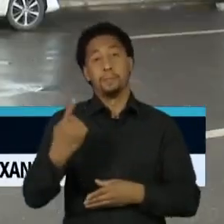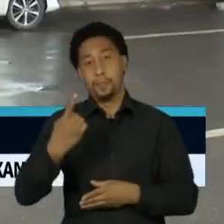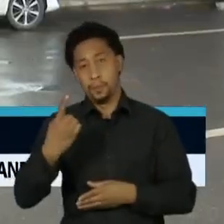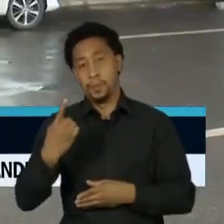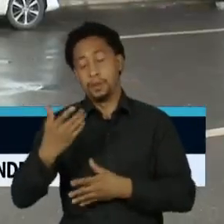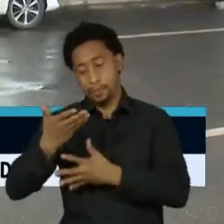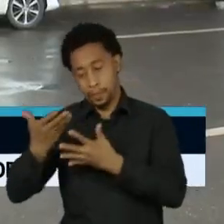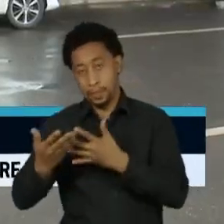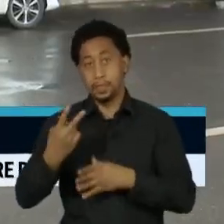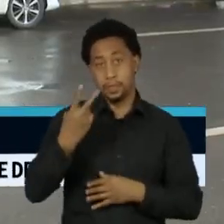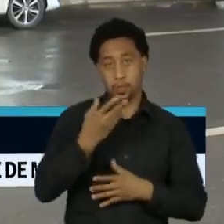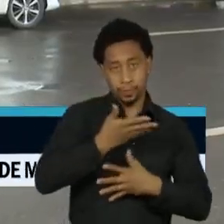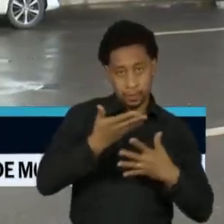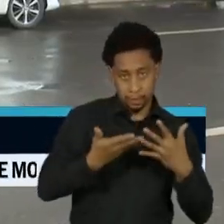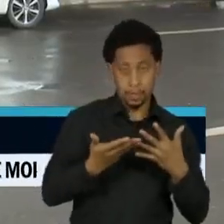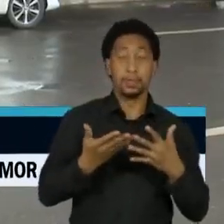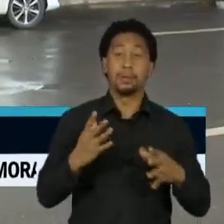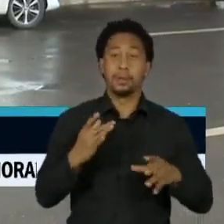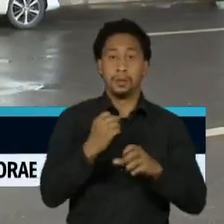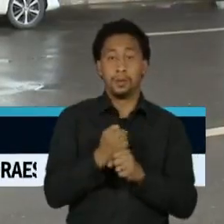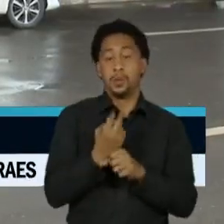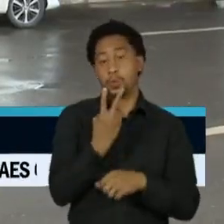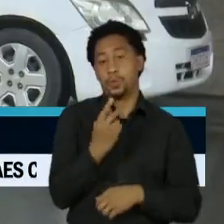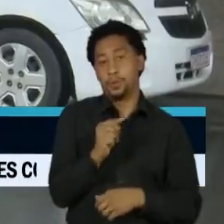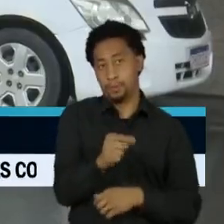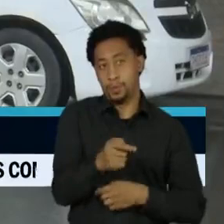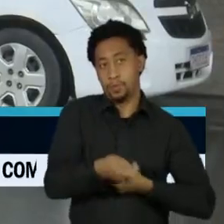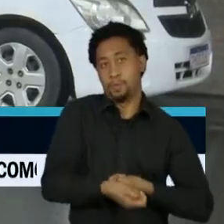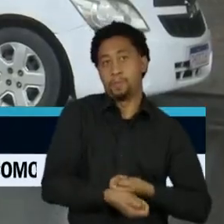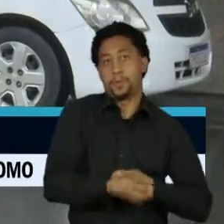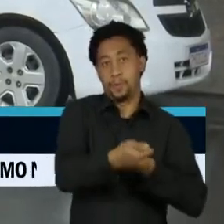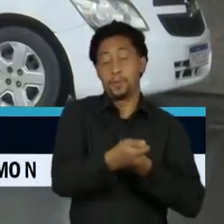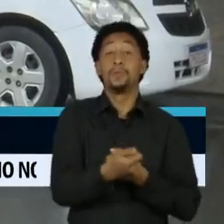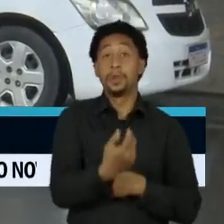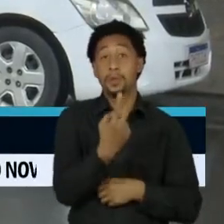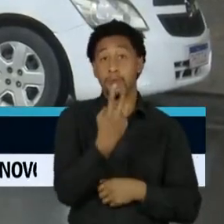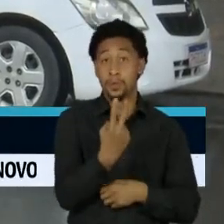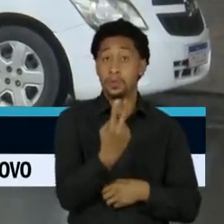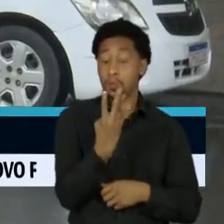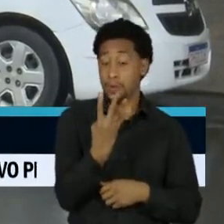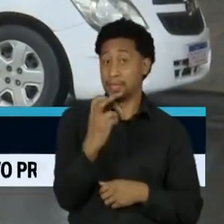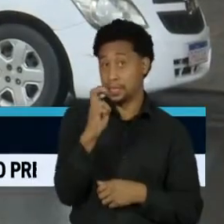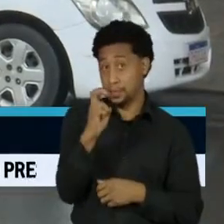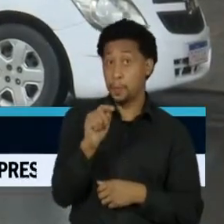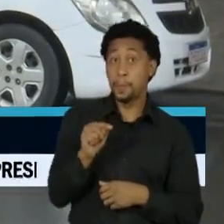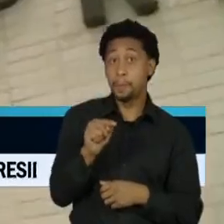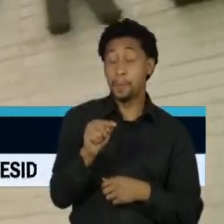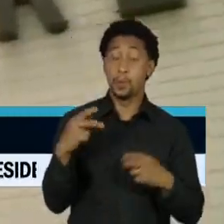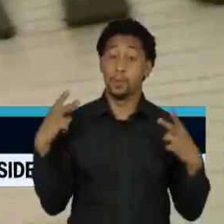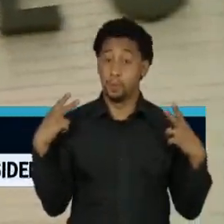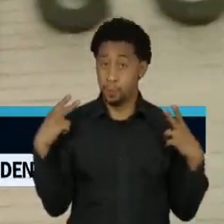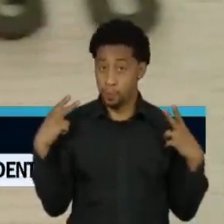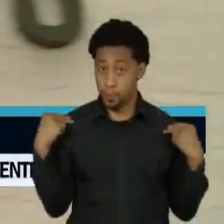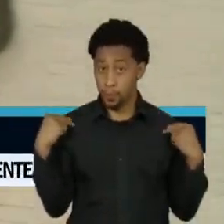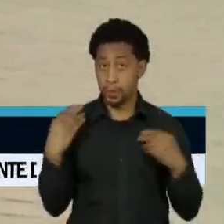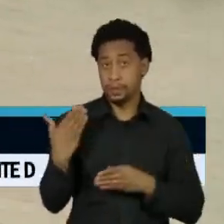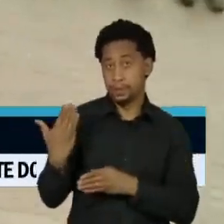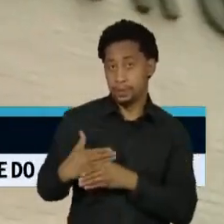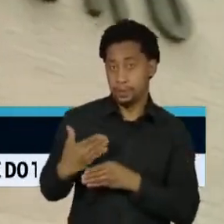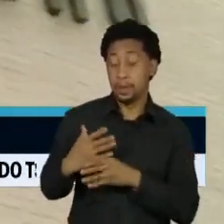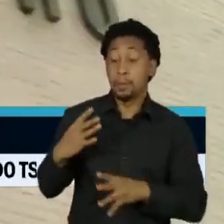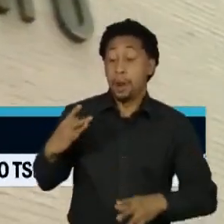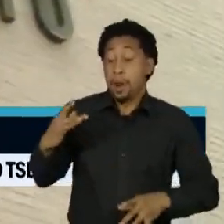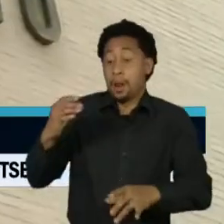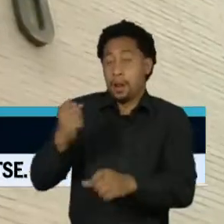parcelas, de mil reais cada uma, caíram na conta de 245 mil motoristas. Ao todo, serão pagos